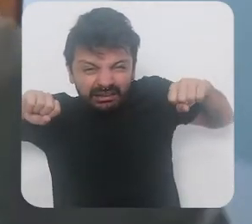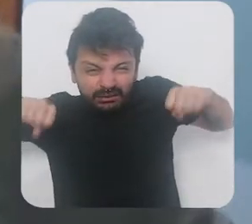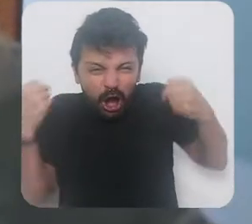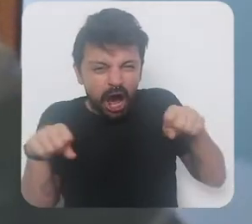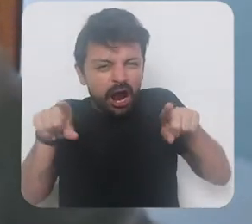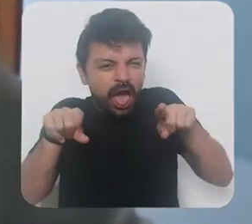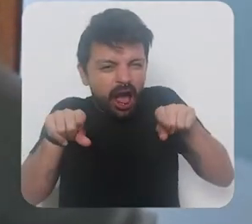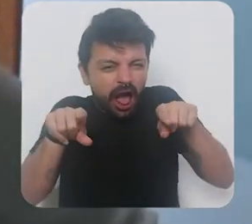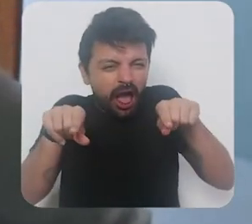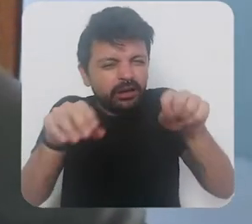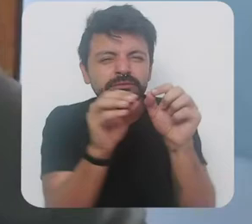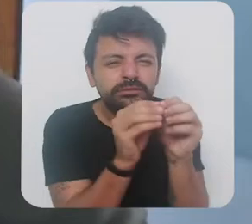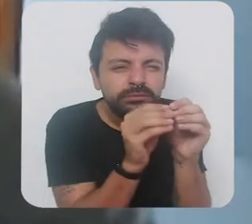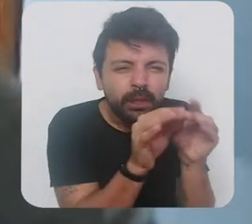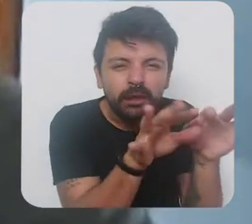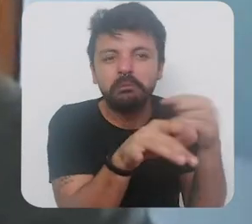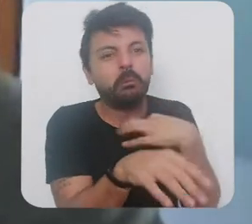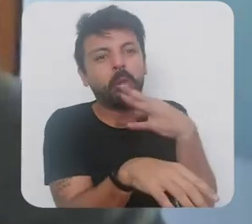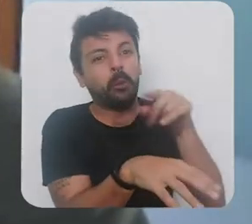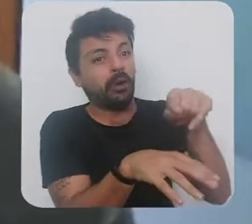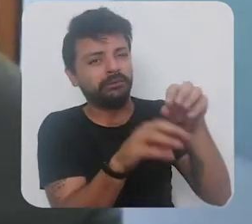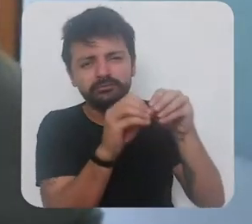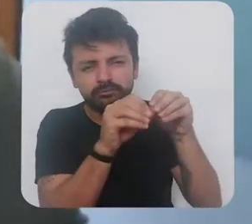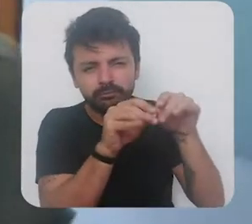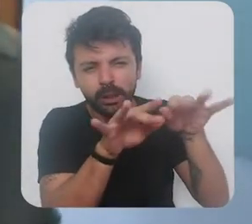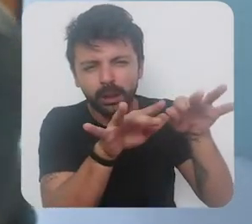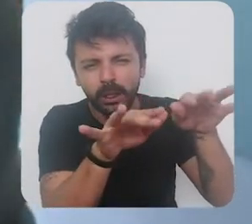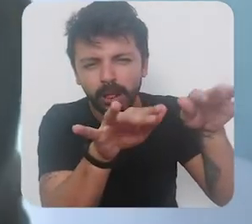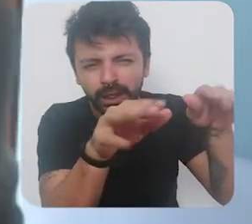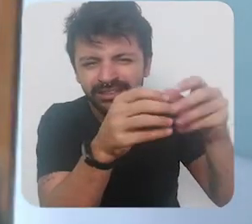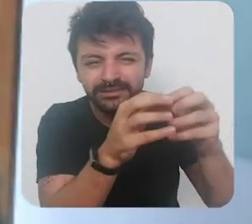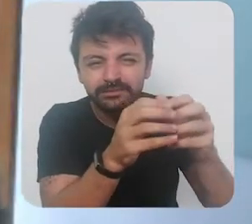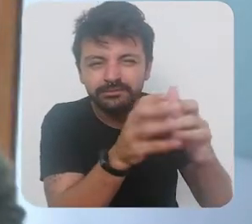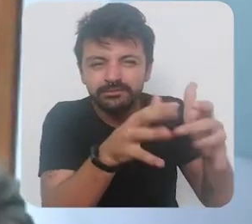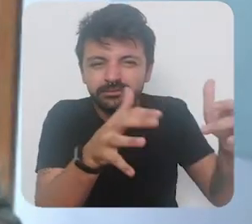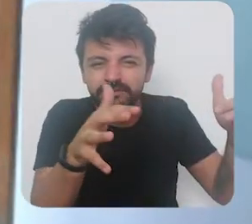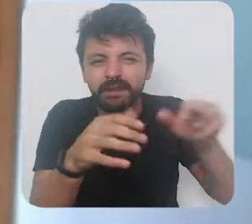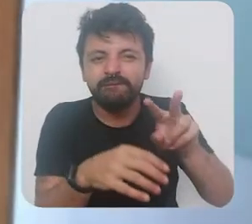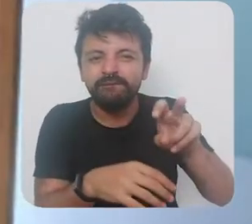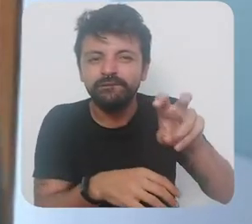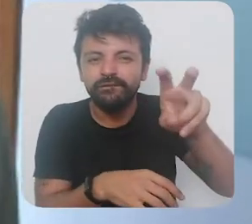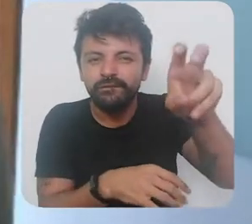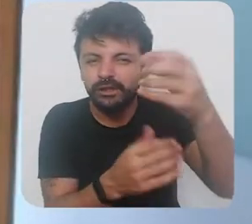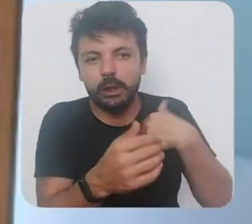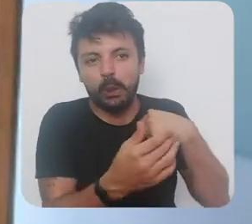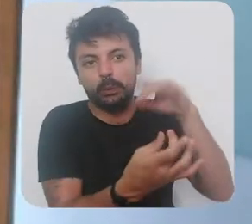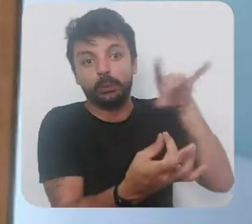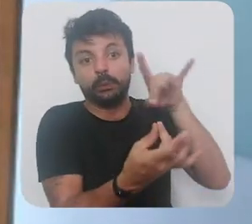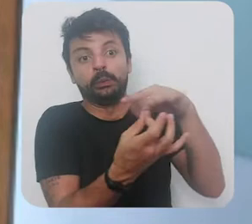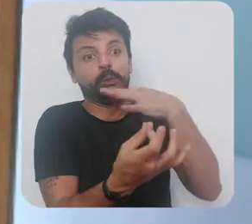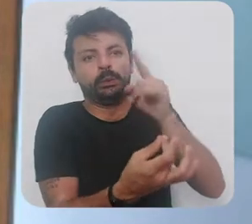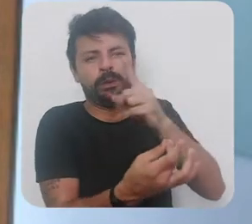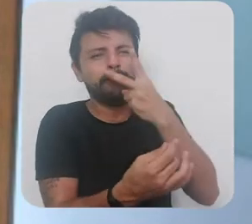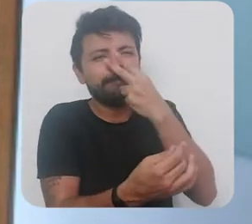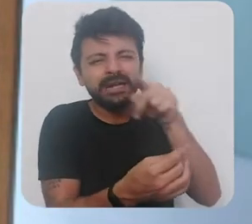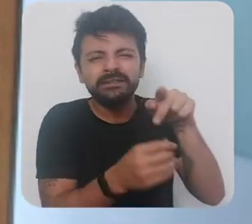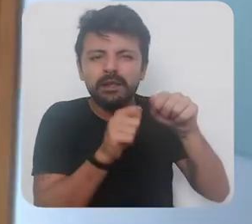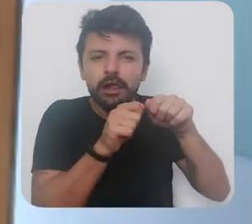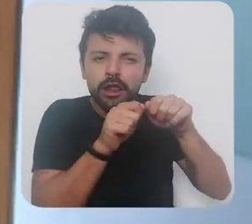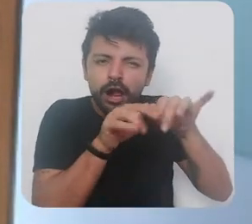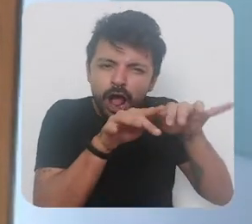verdade não é nem um animal que se reproduz é um eu não sou especialista né em guirologia mas